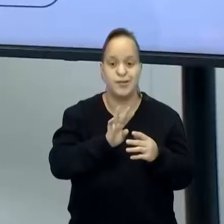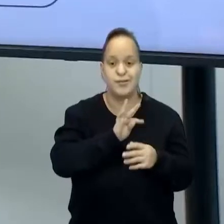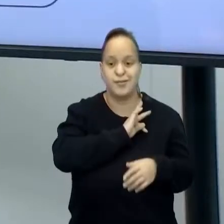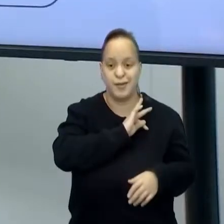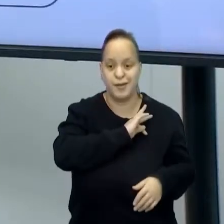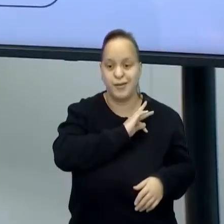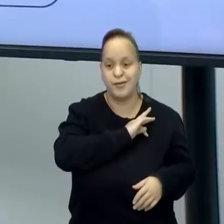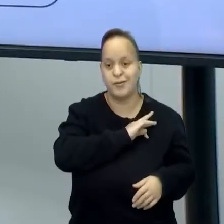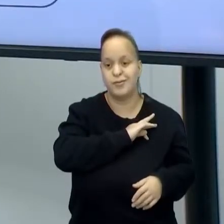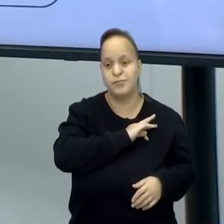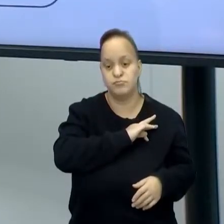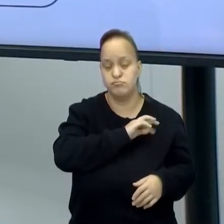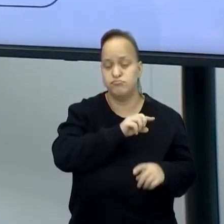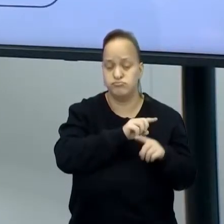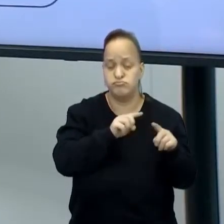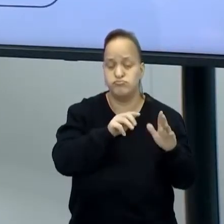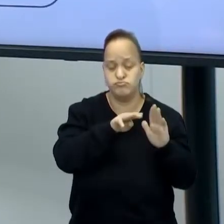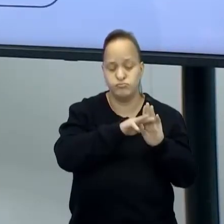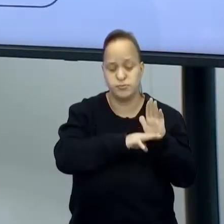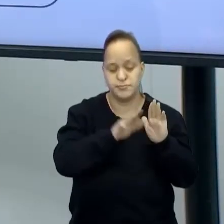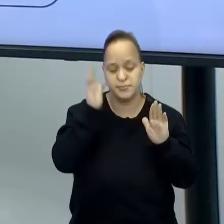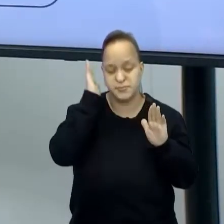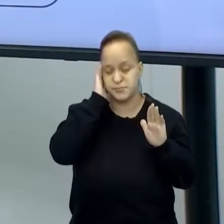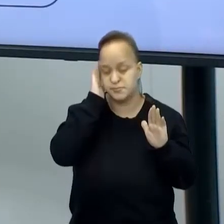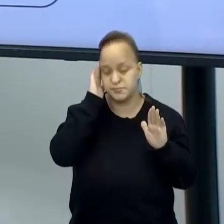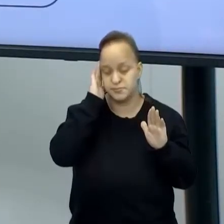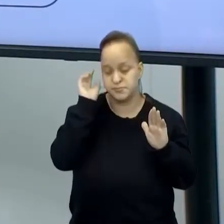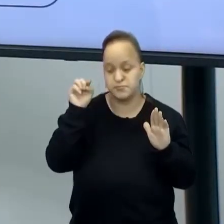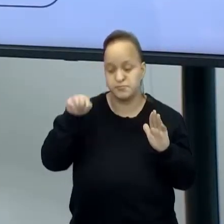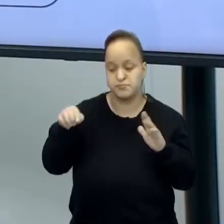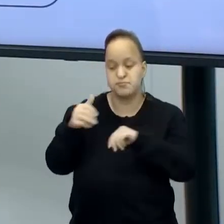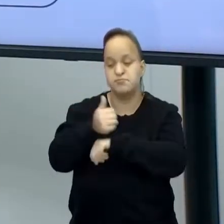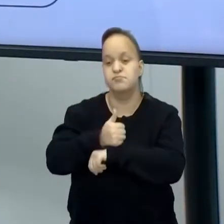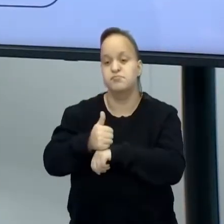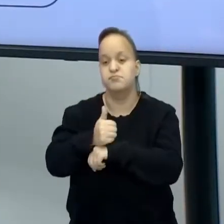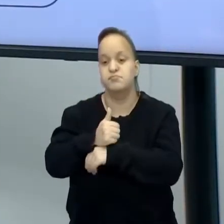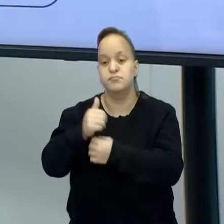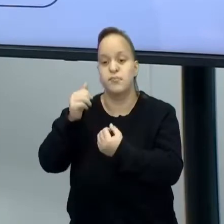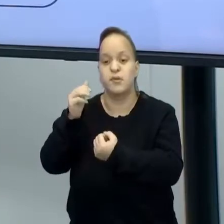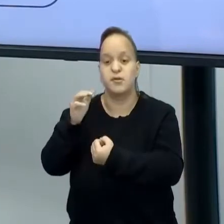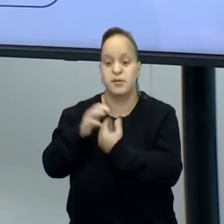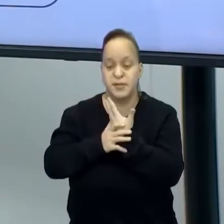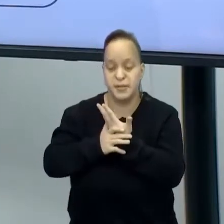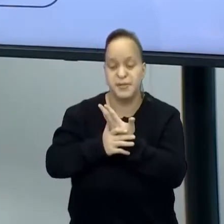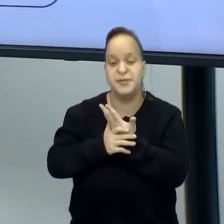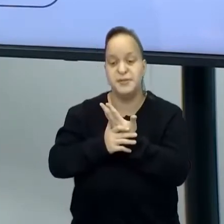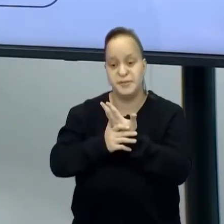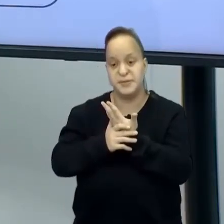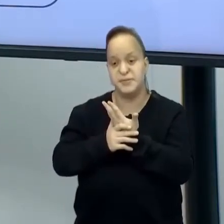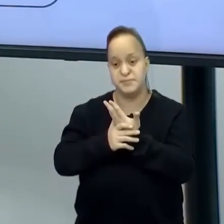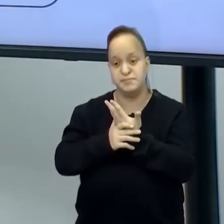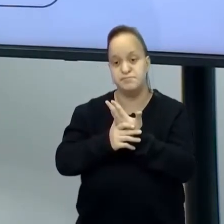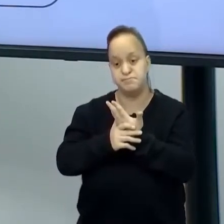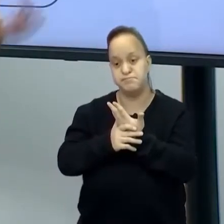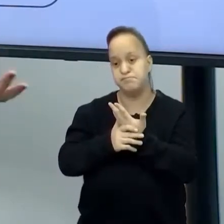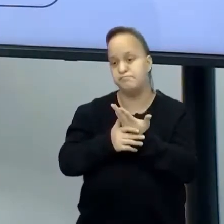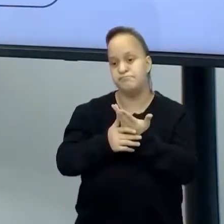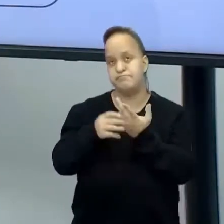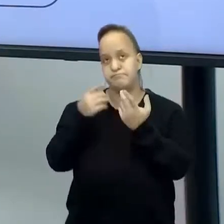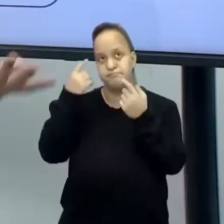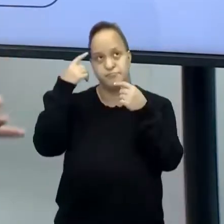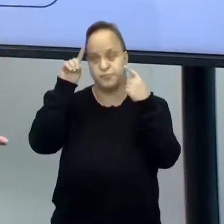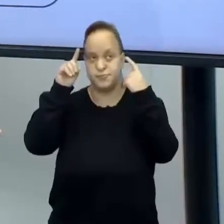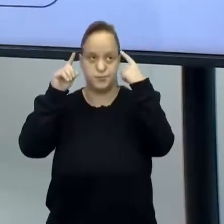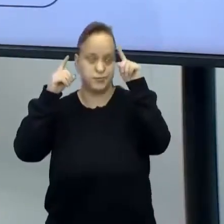algo definido, determinado. E ele cria, ele elabora, ele inventa